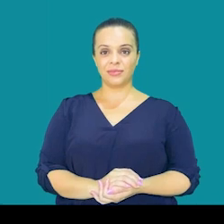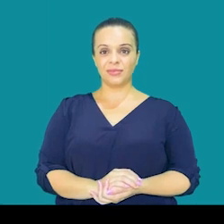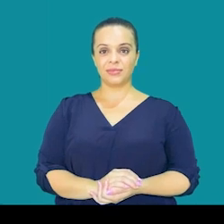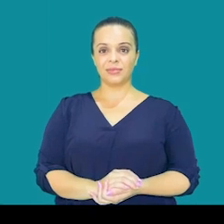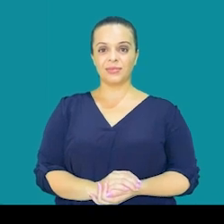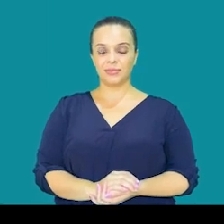Acesse